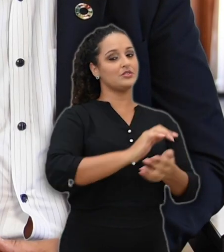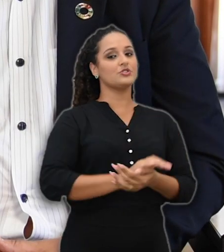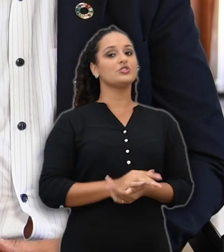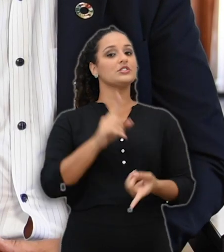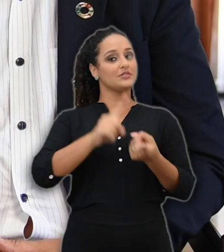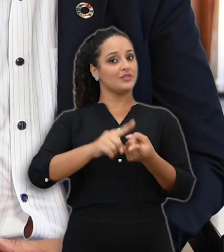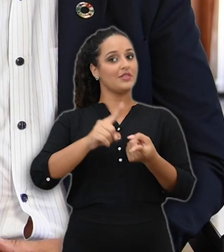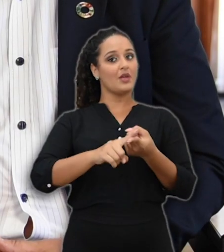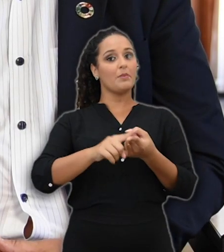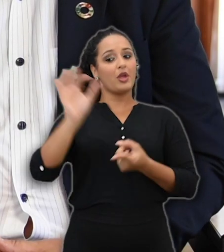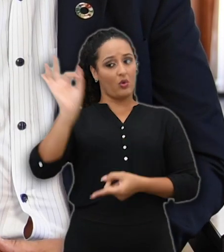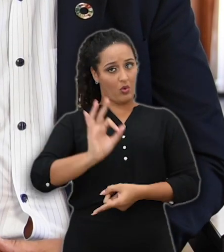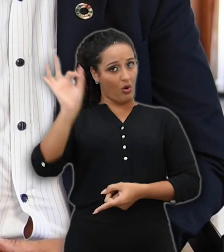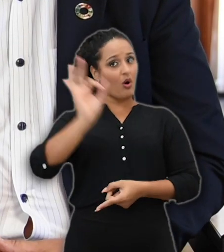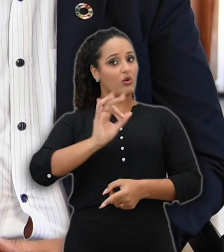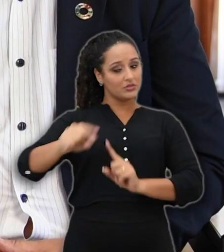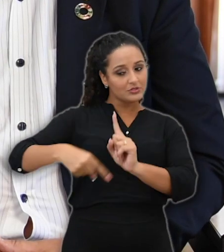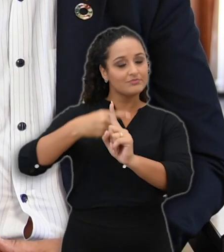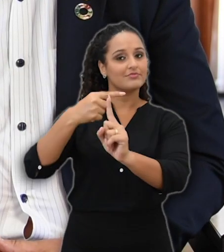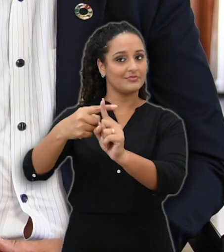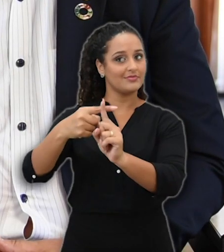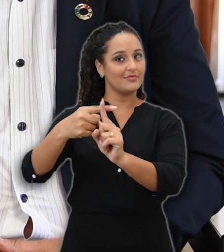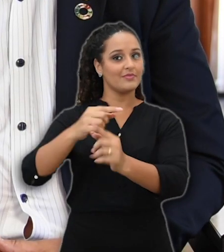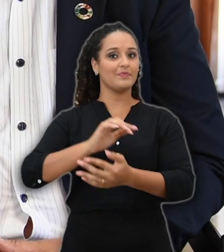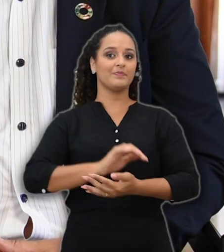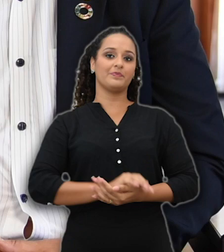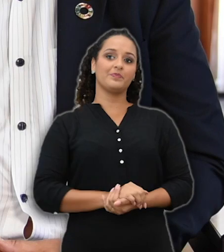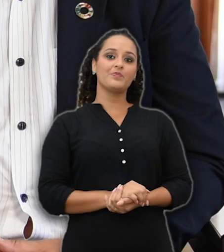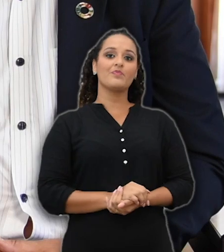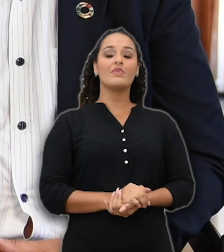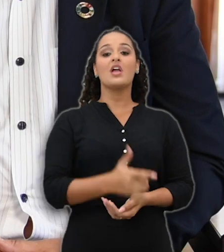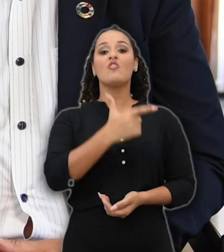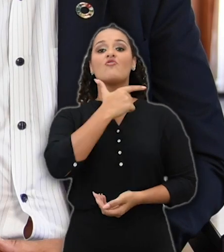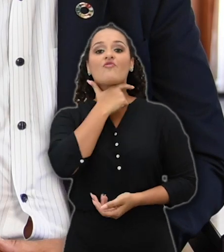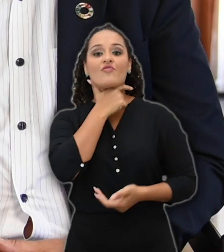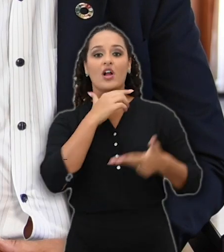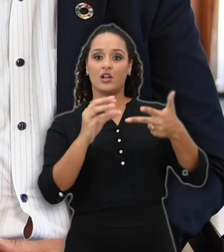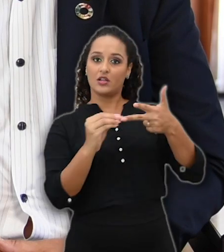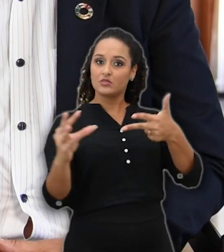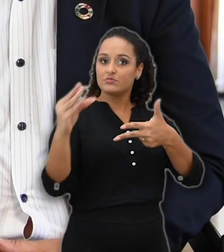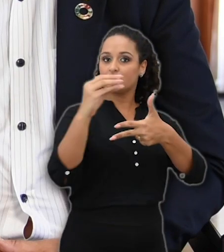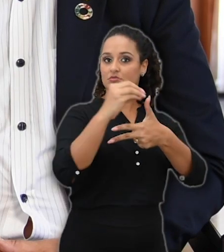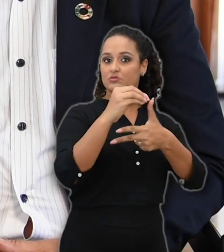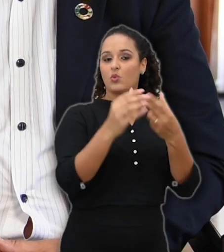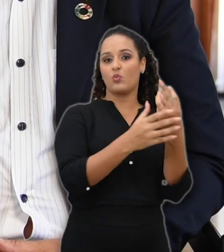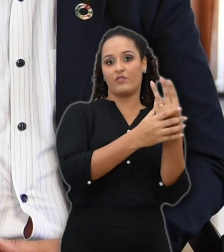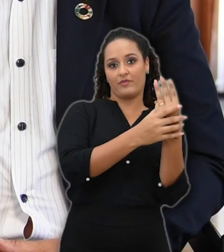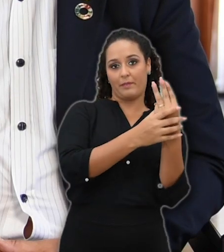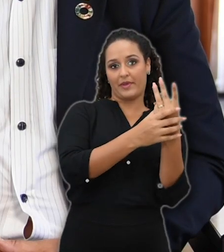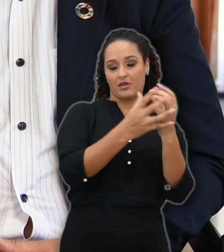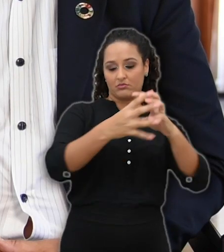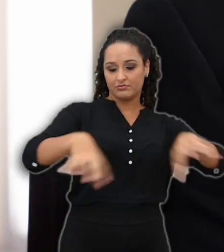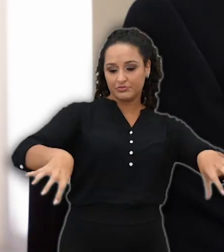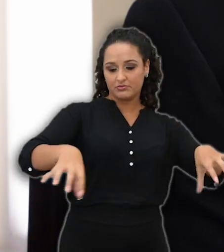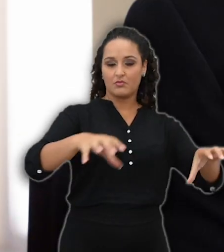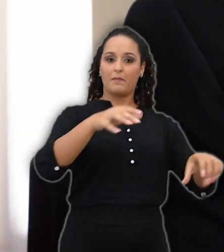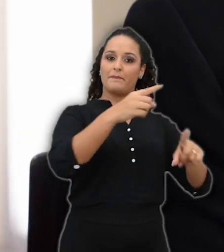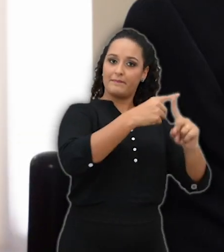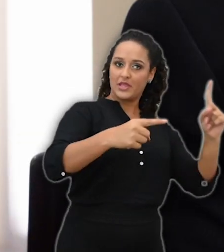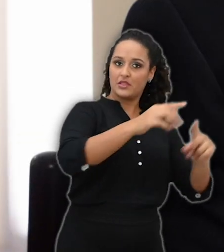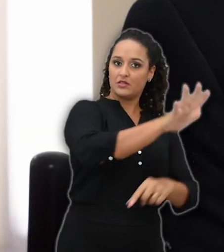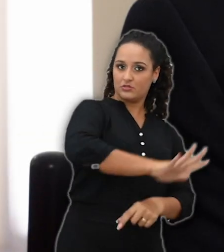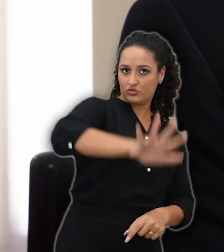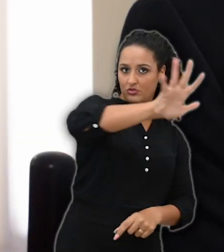vagas em relação ao ano passado. E também nós tivemos, da mesma forma, um pequeno acréscimo na cota, que hoje a